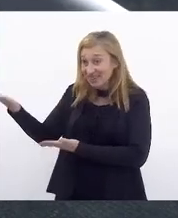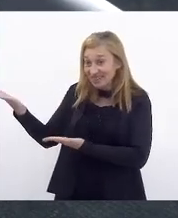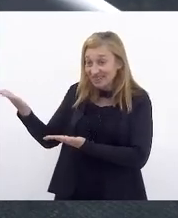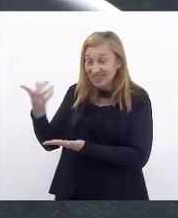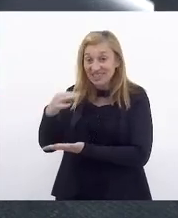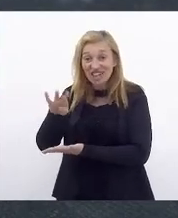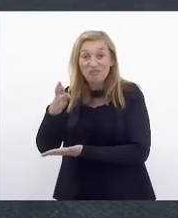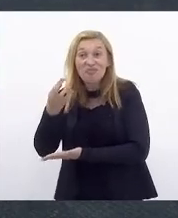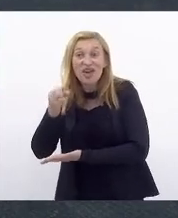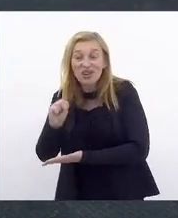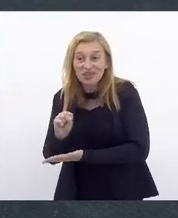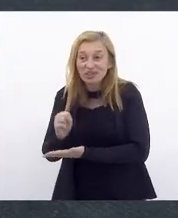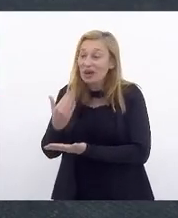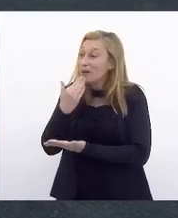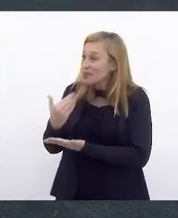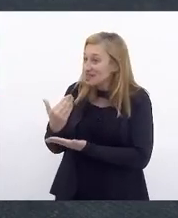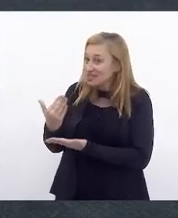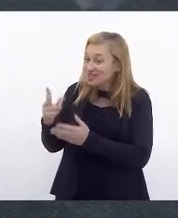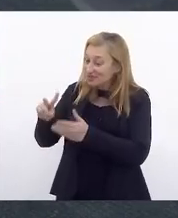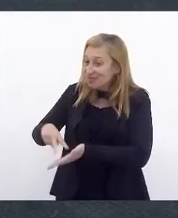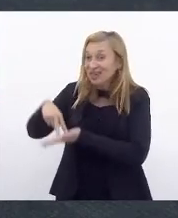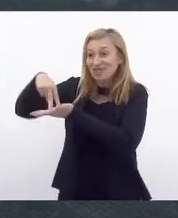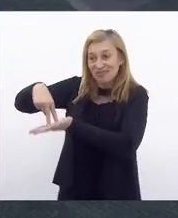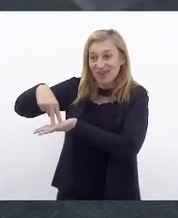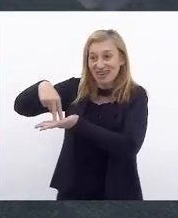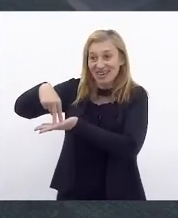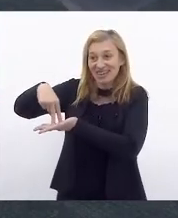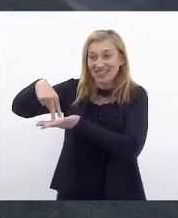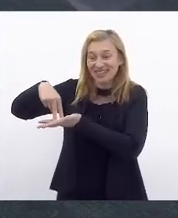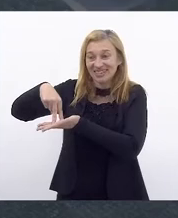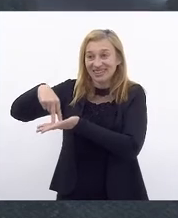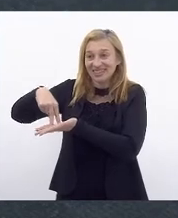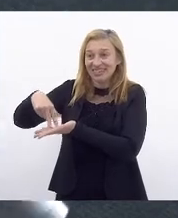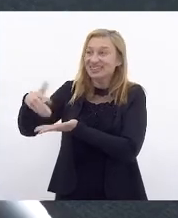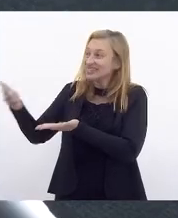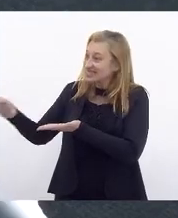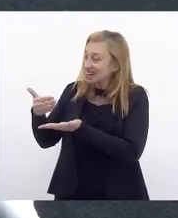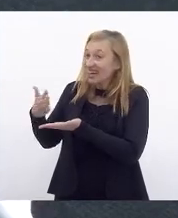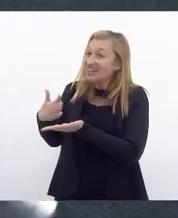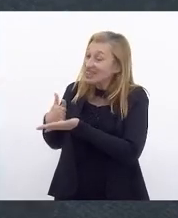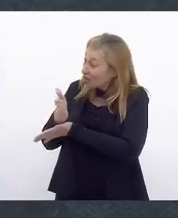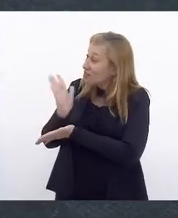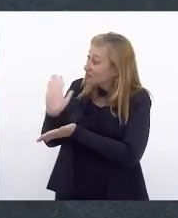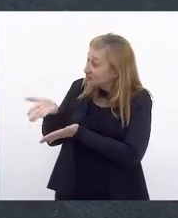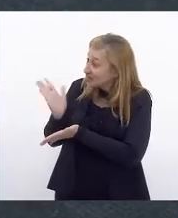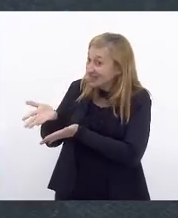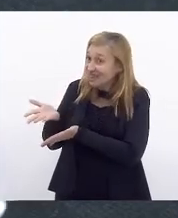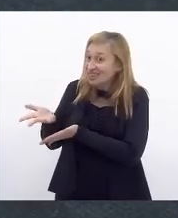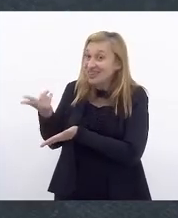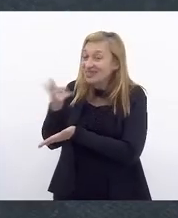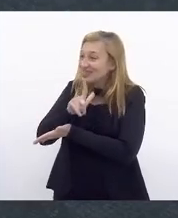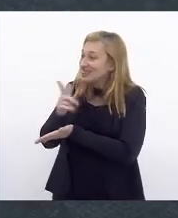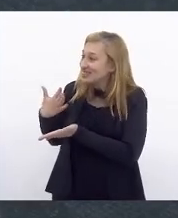charmeiros. Queria pedir que ficasse de pé. Chegaram, a gente já aprovou, mas eles conseguiram chegar a tempo.